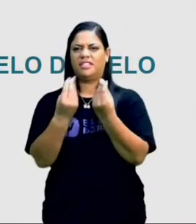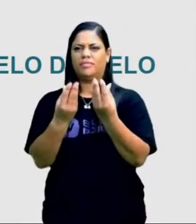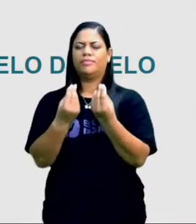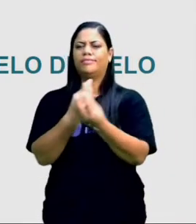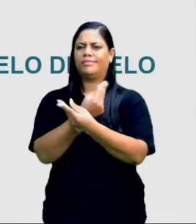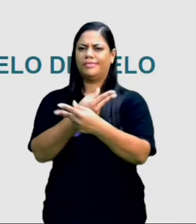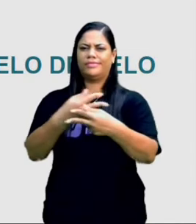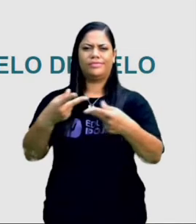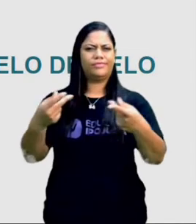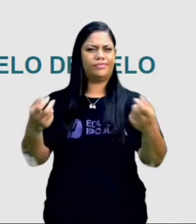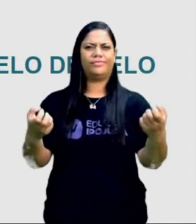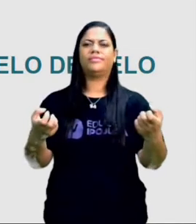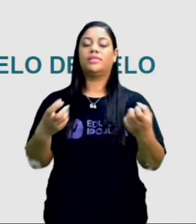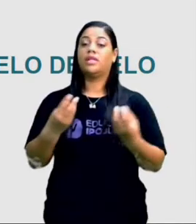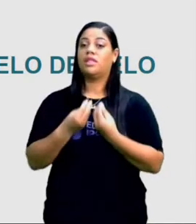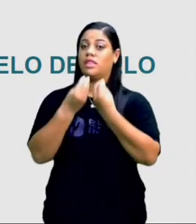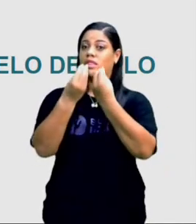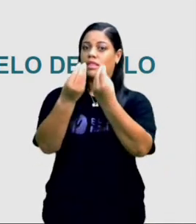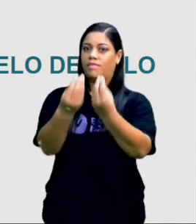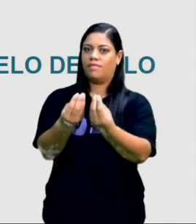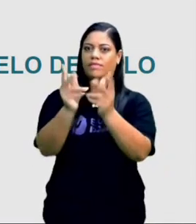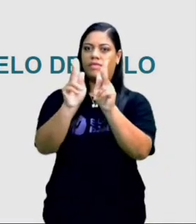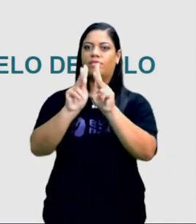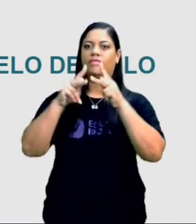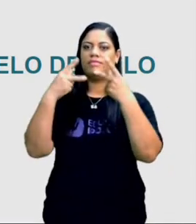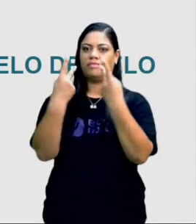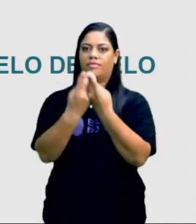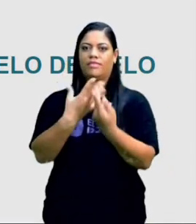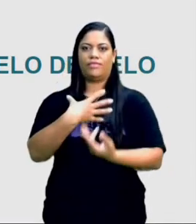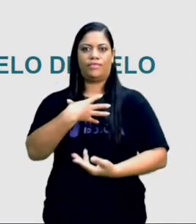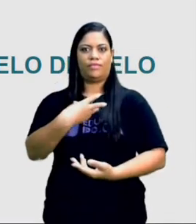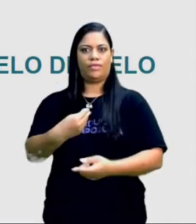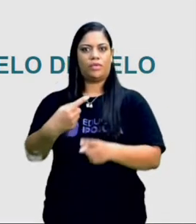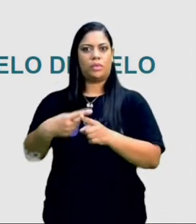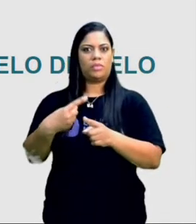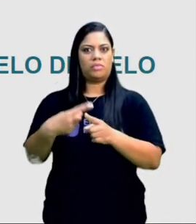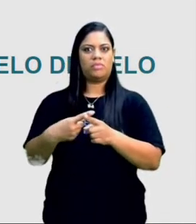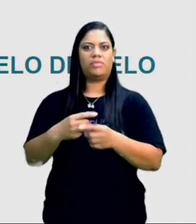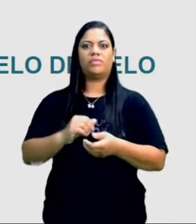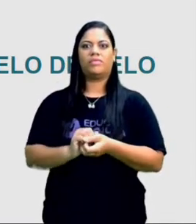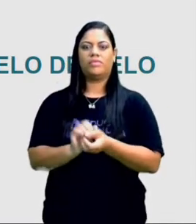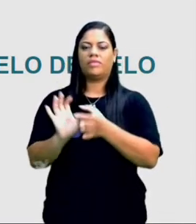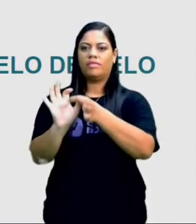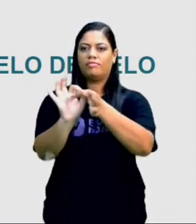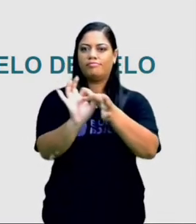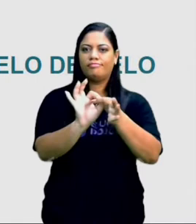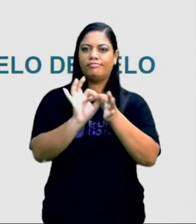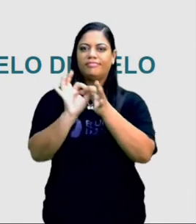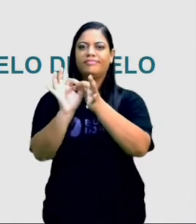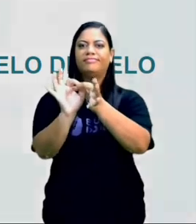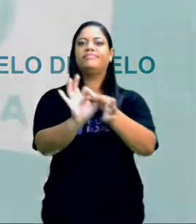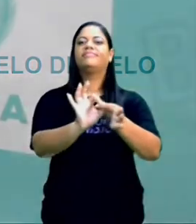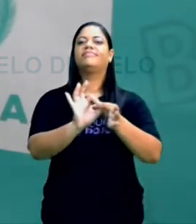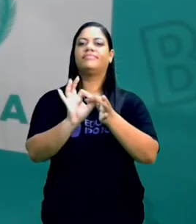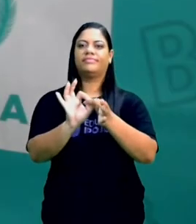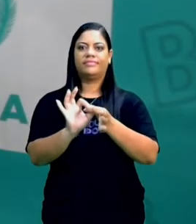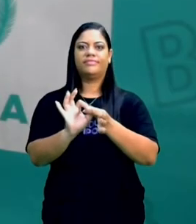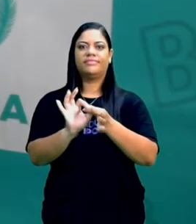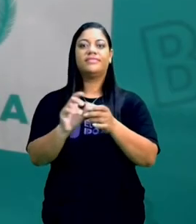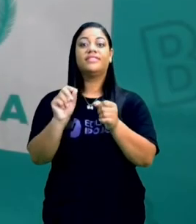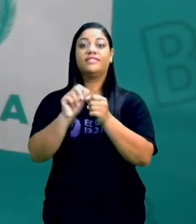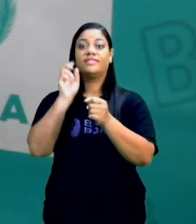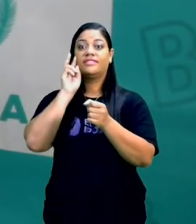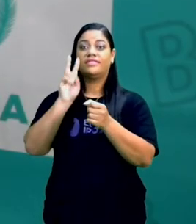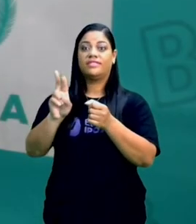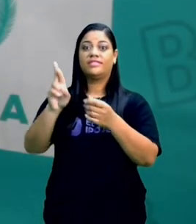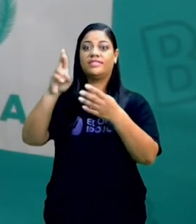bens possuídos. Deu herança a seus filhos, porque eram bens unidos. Então, veja as rimas